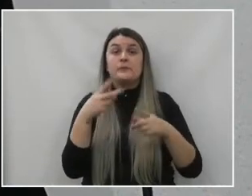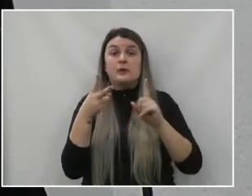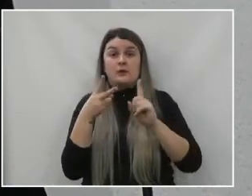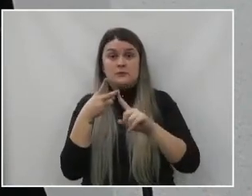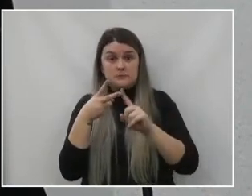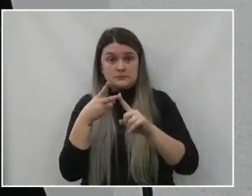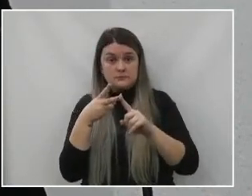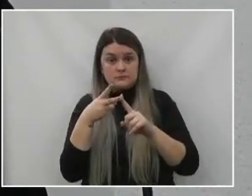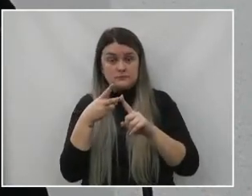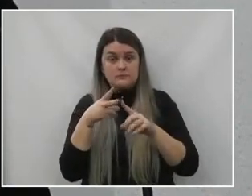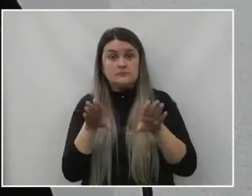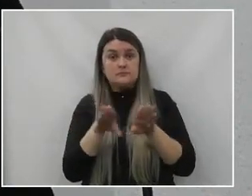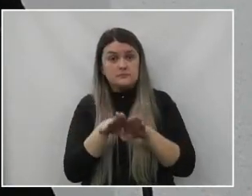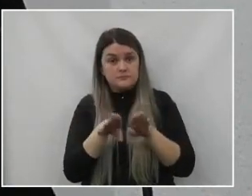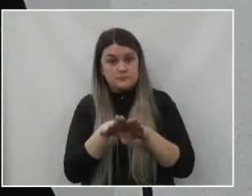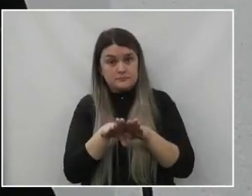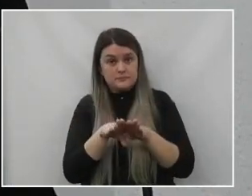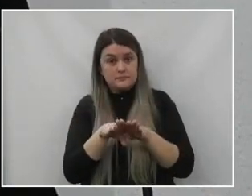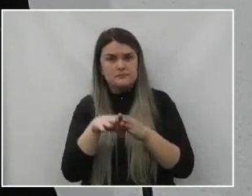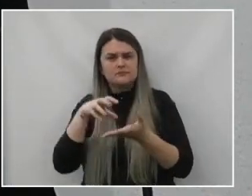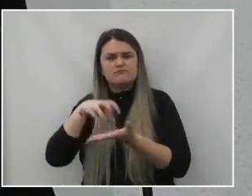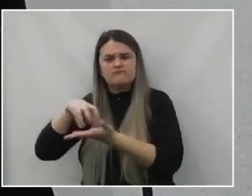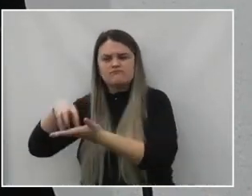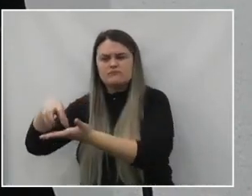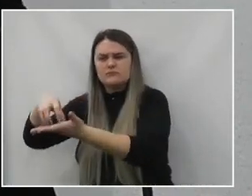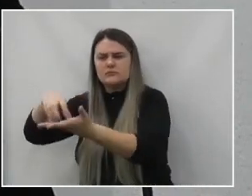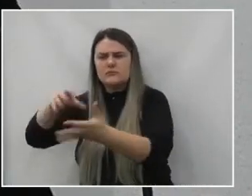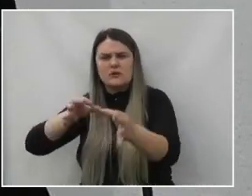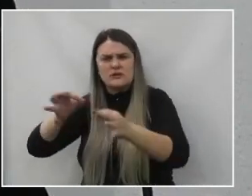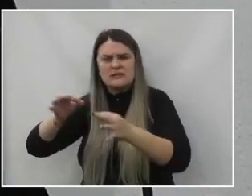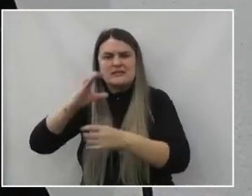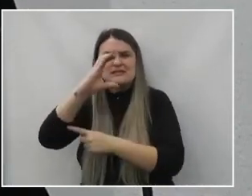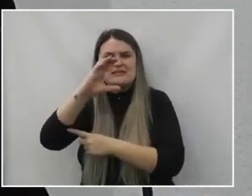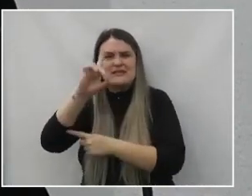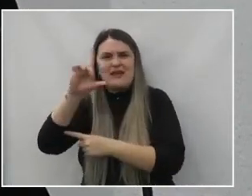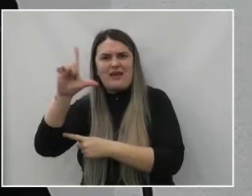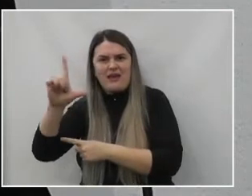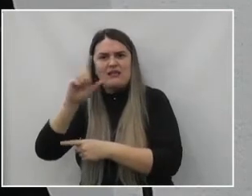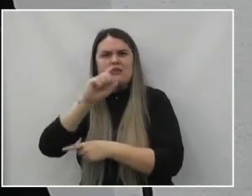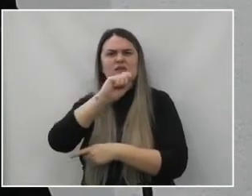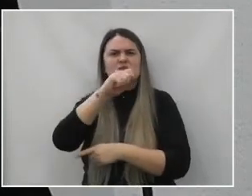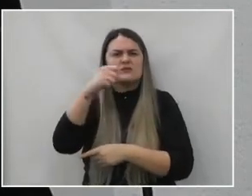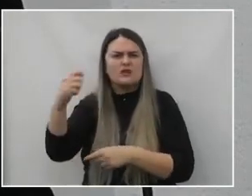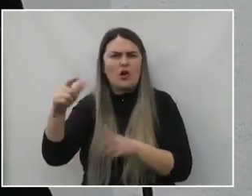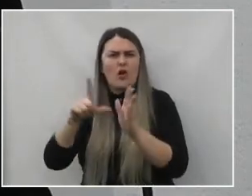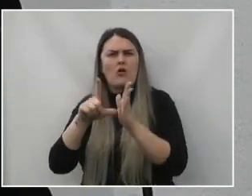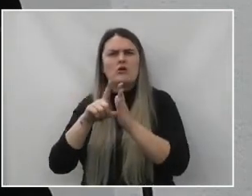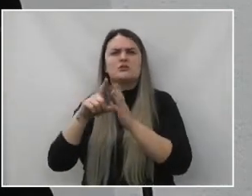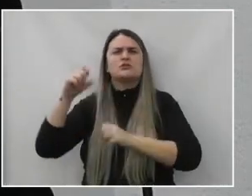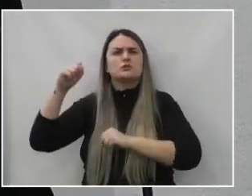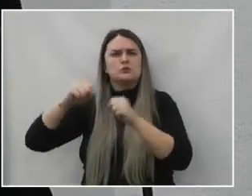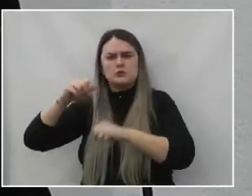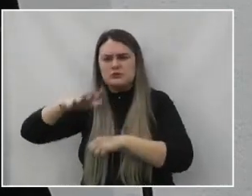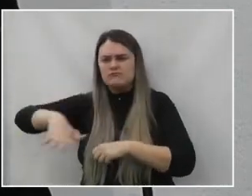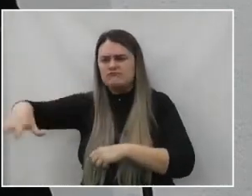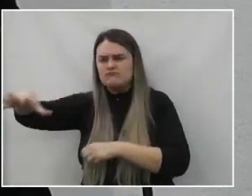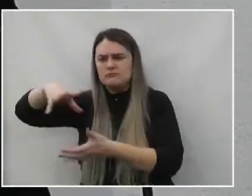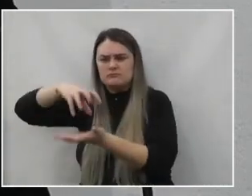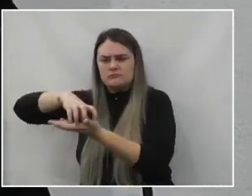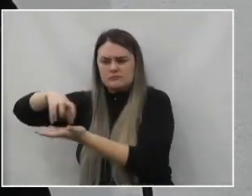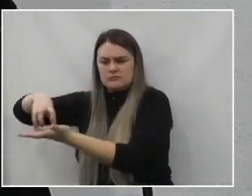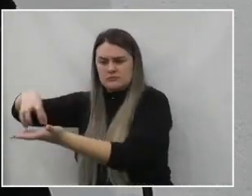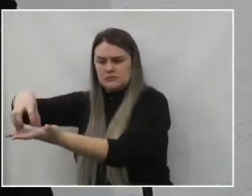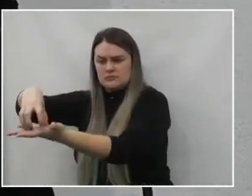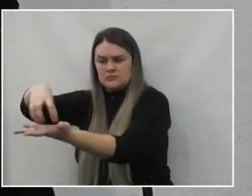as entidades organizadas, como o CDL, a Associação Comercial, Industrial e outros órgãos